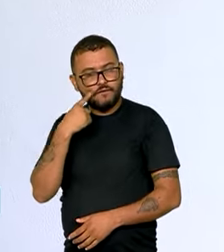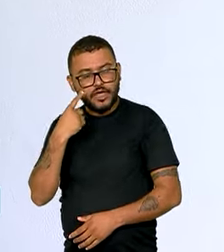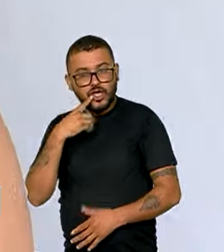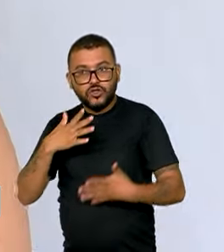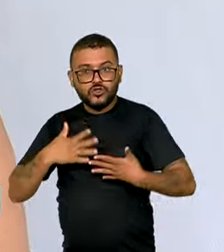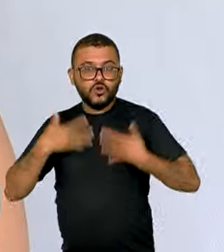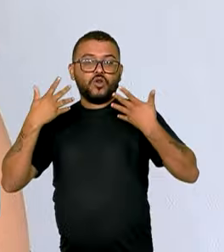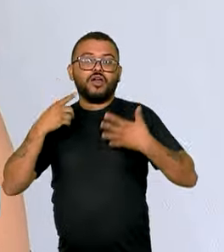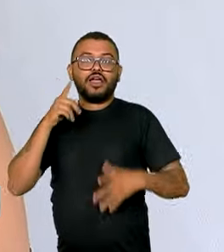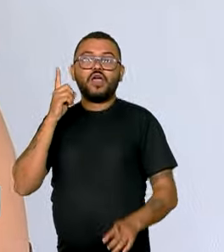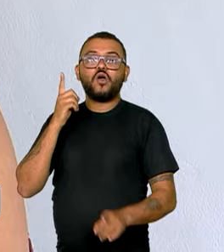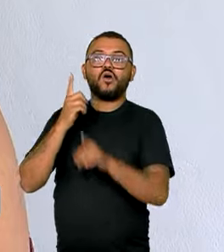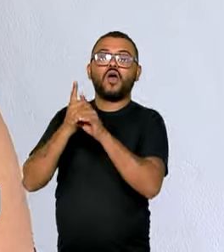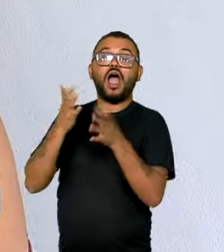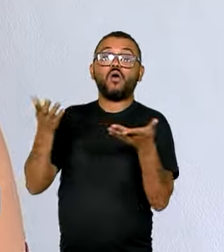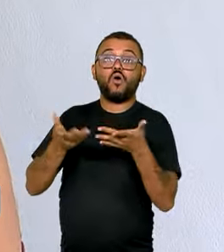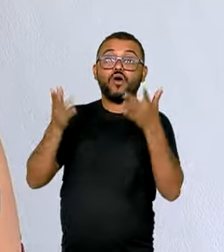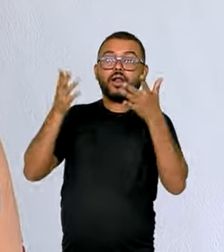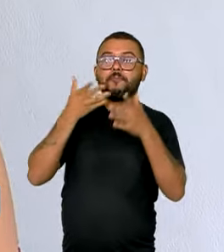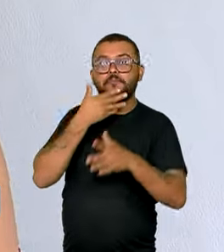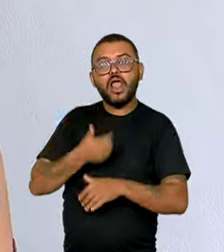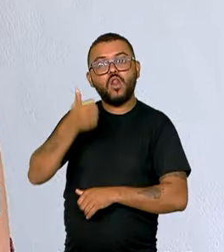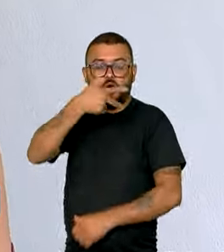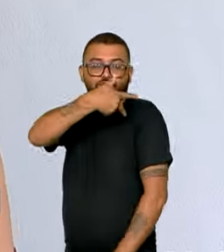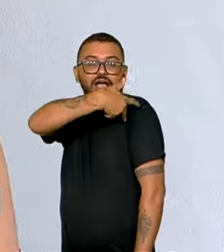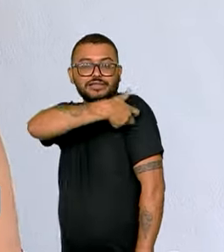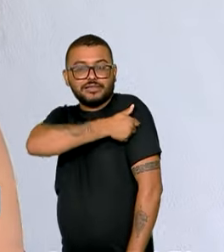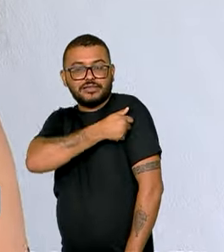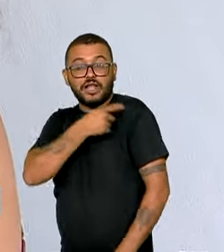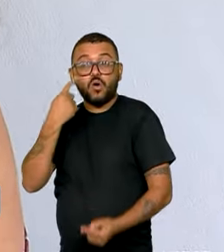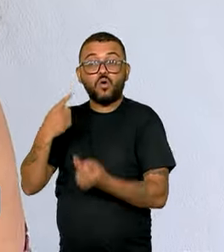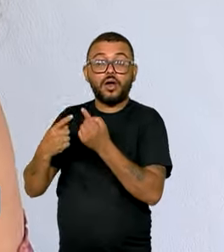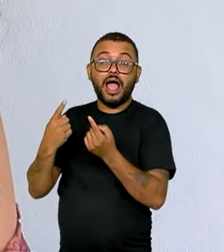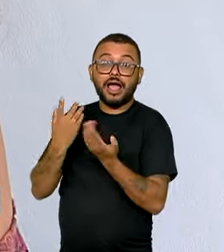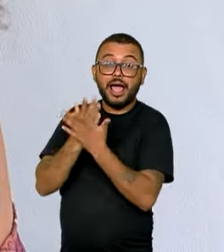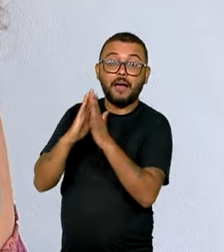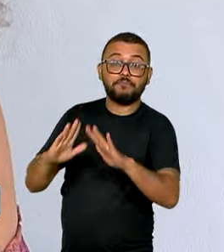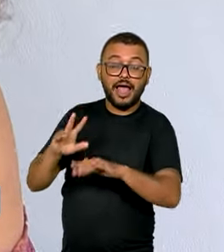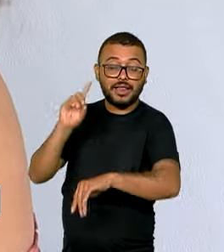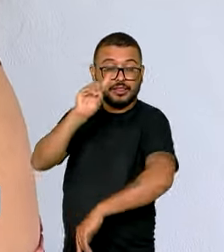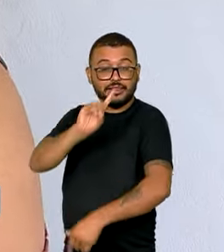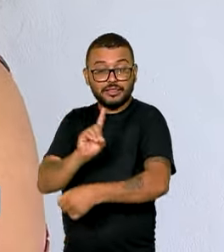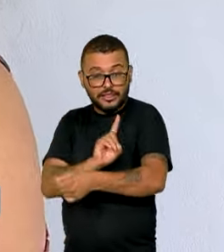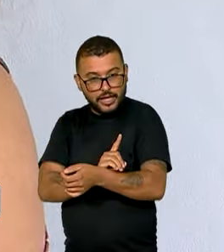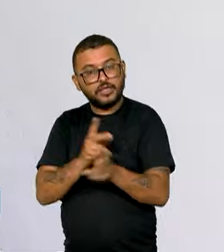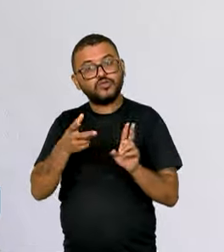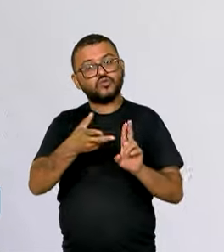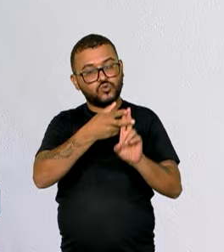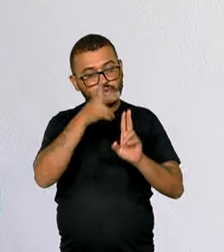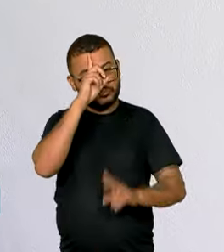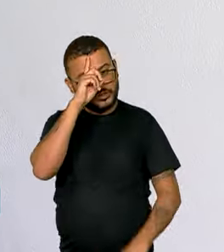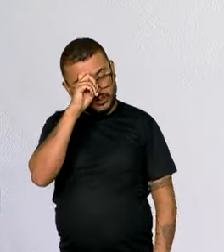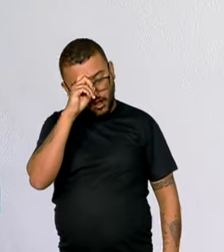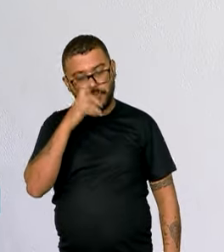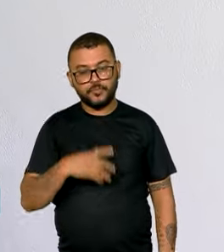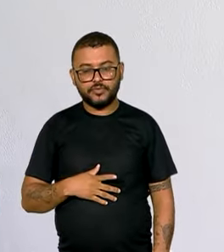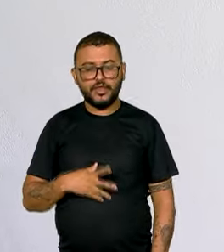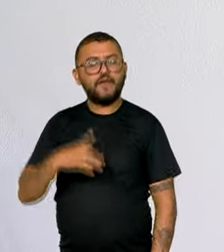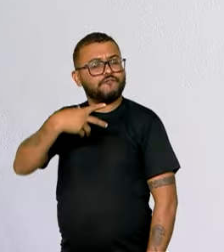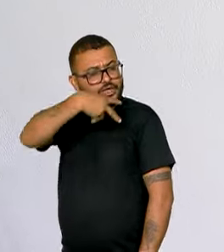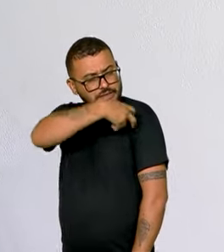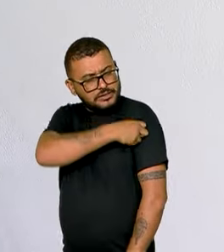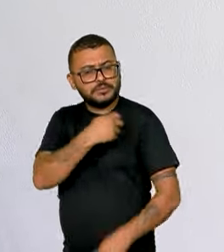o susto, ela comemora a inclusão da vacina contra a dengue no Sistema Único de Saúde. A vacina é uma coisa